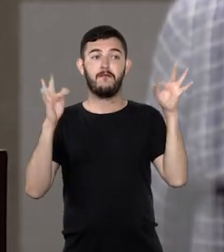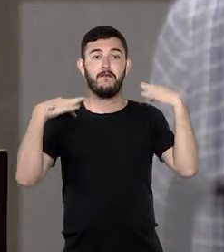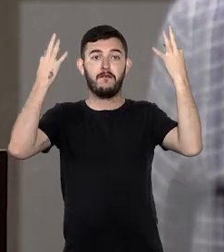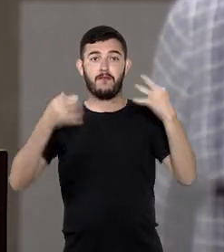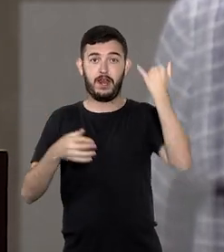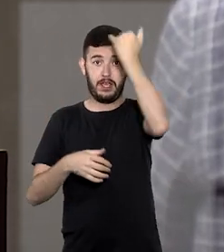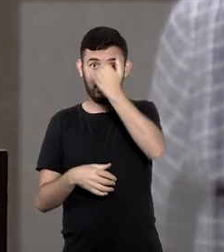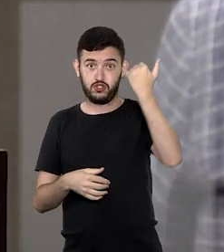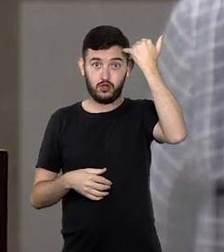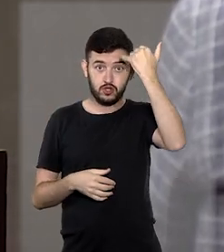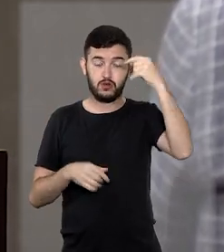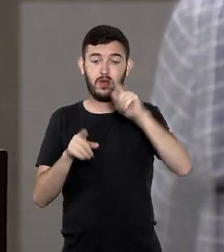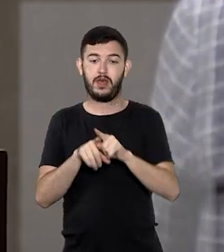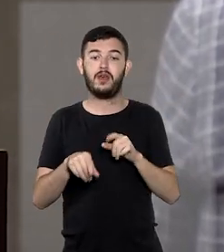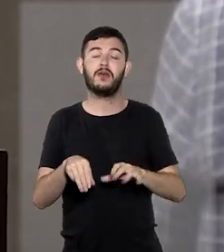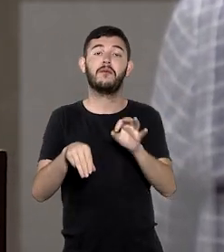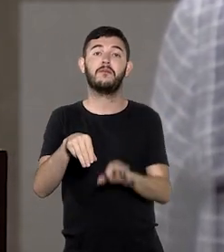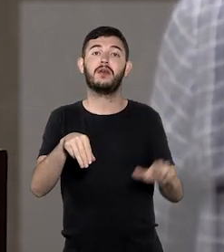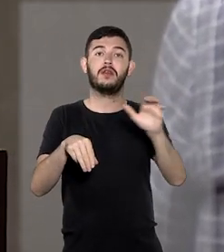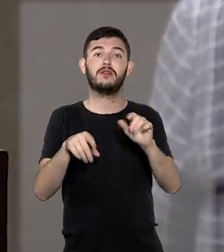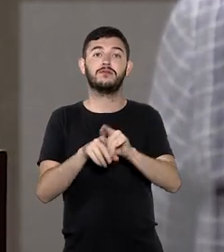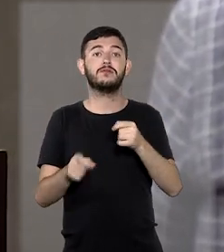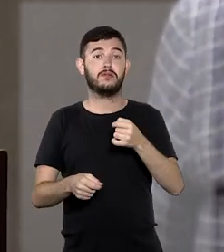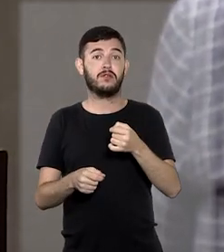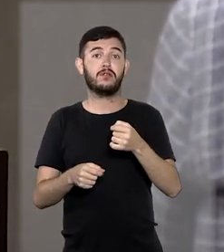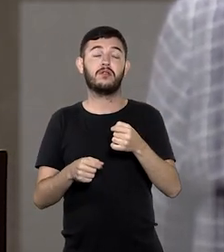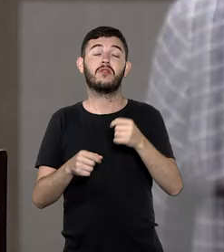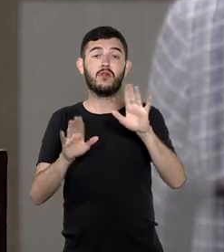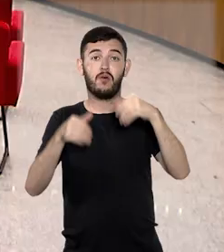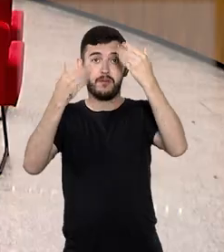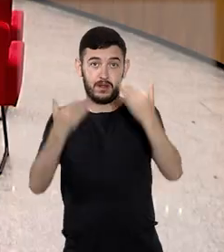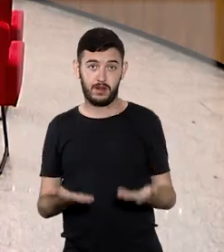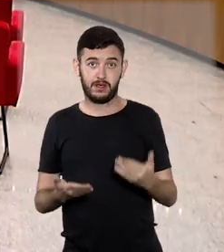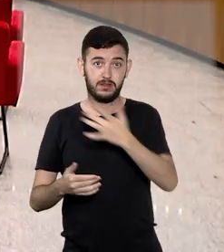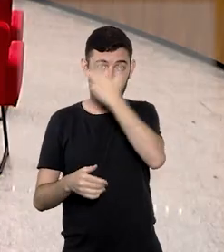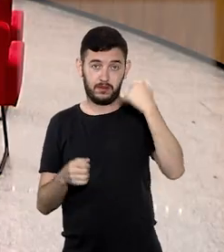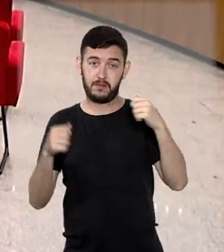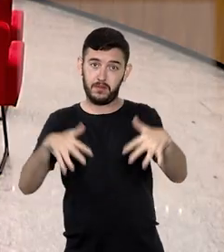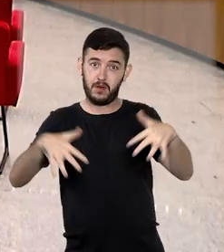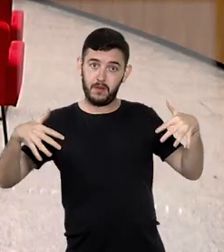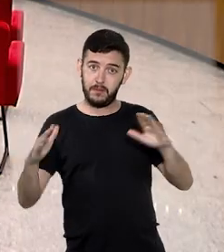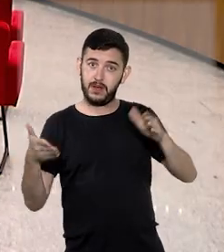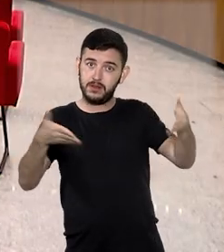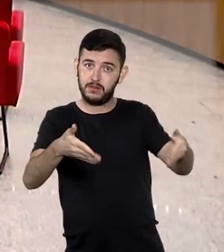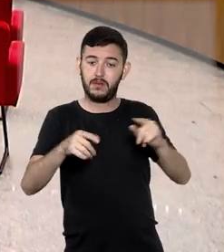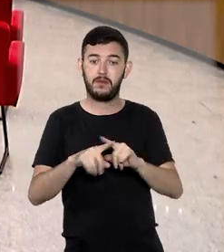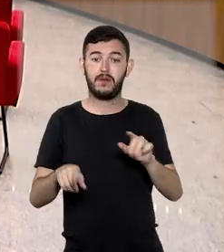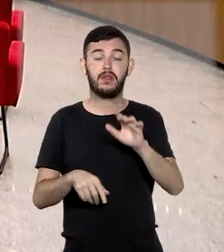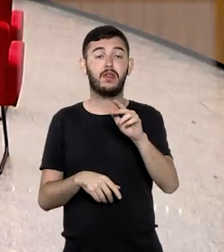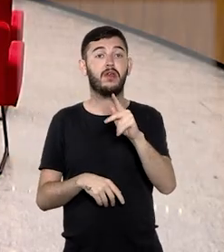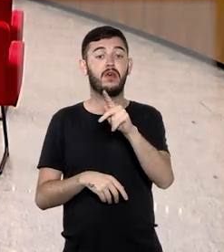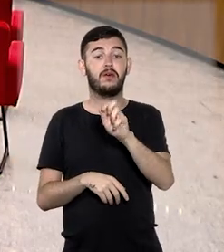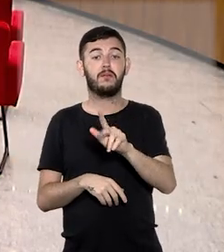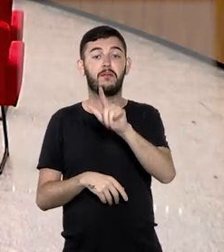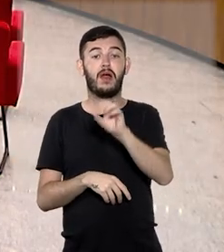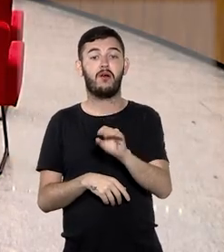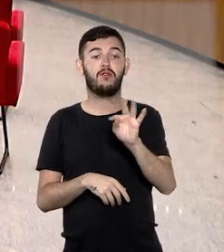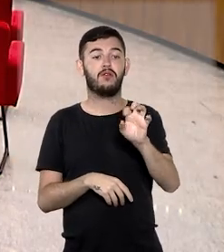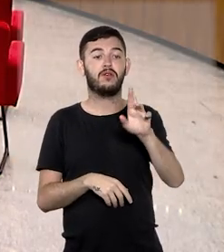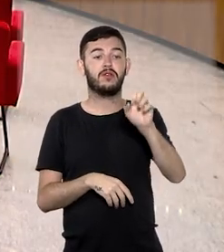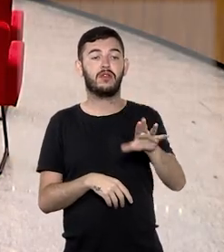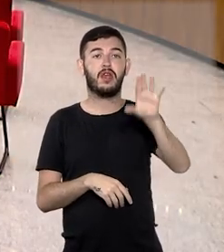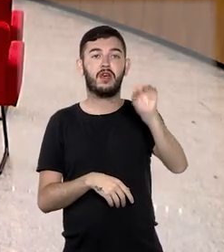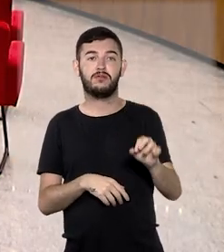Josué, em memória ao ministro no Salão de Recepções da Corte. Paulo de Tarso Sanseverino foi relator de importantes